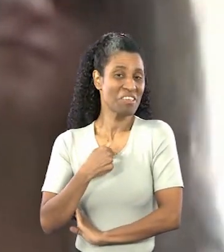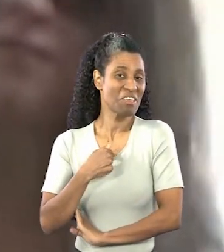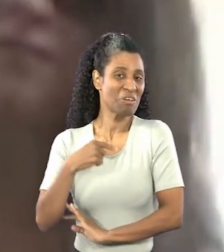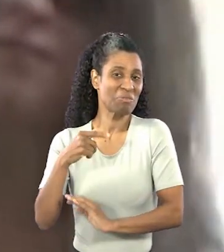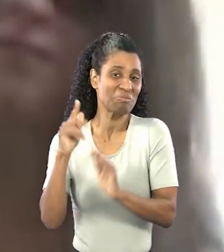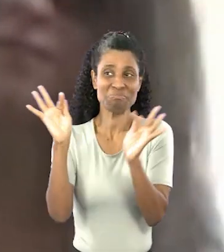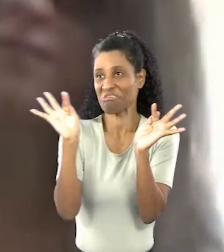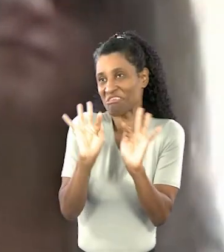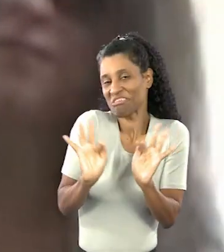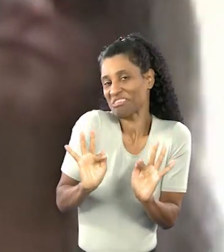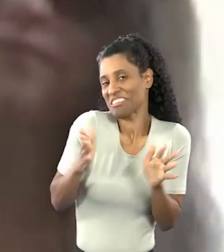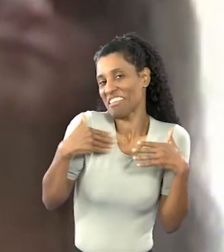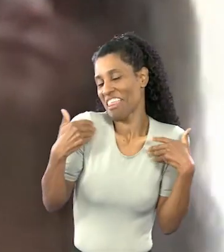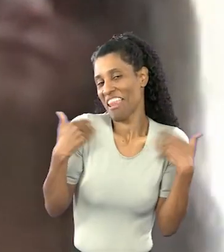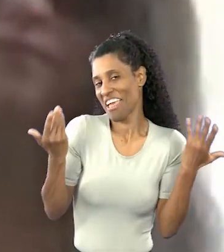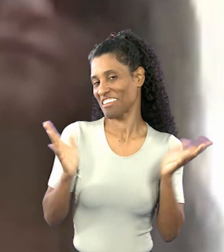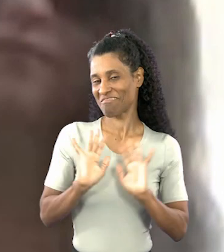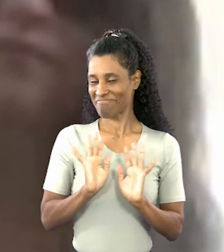gente, né?